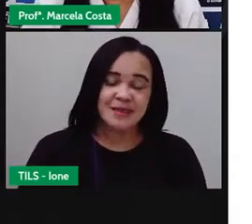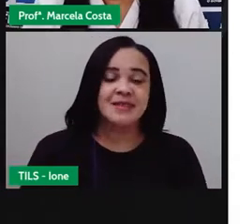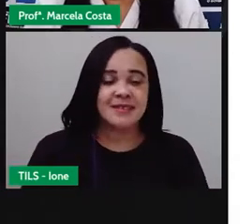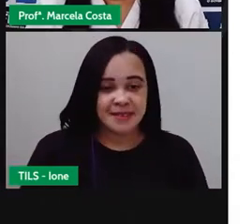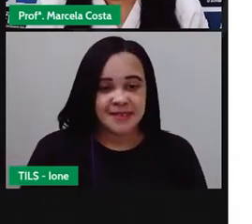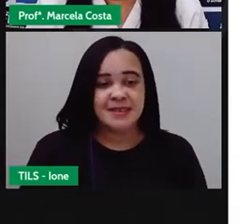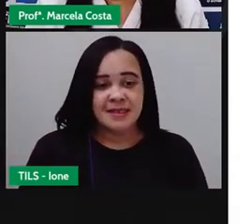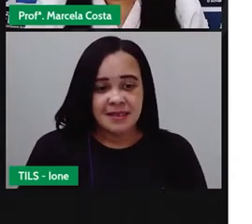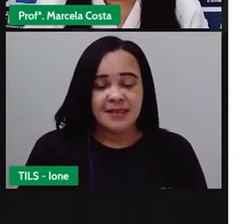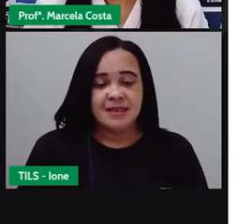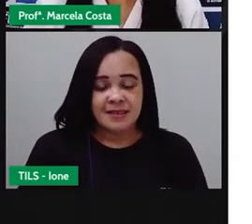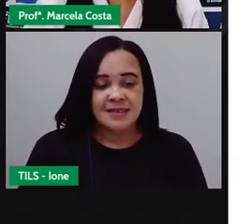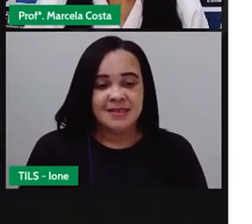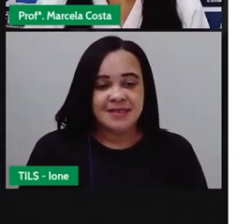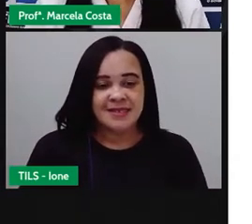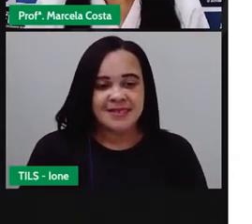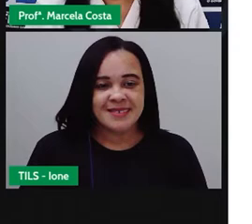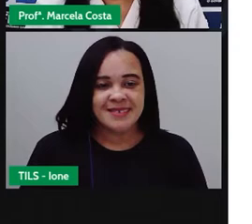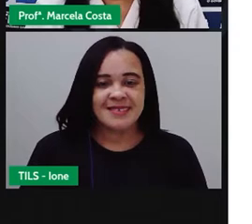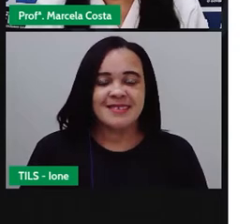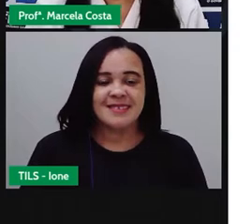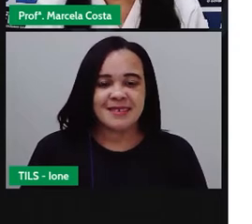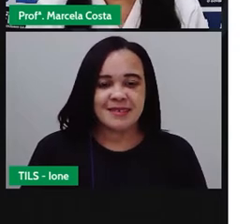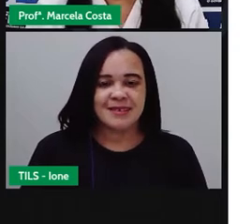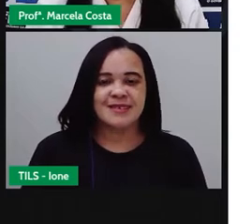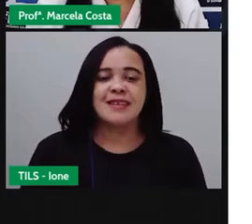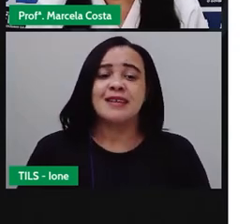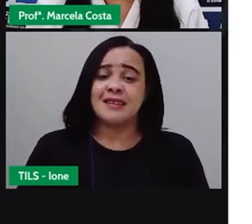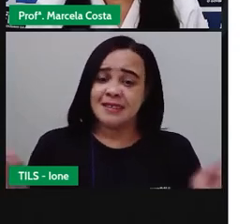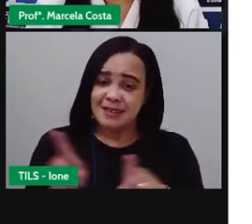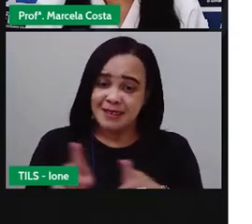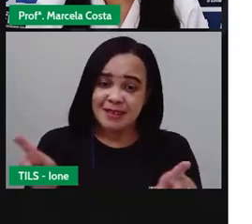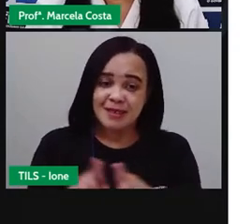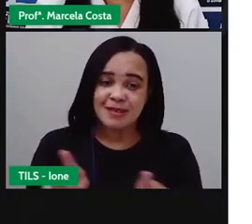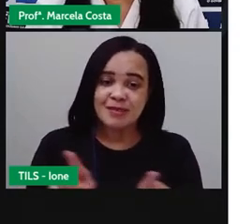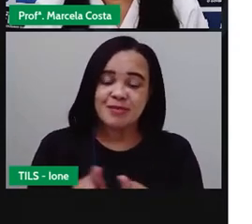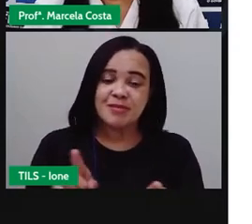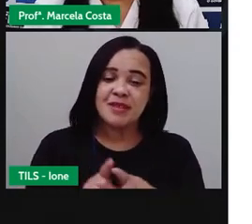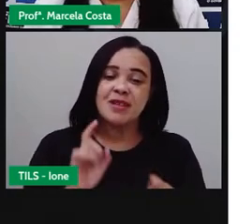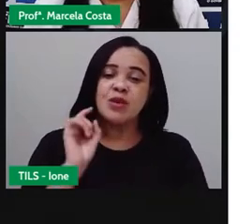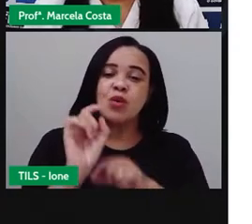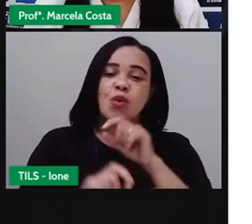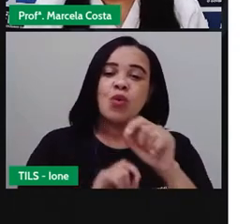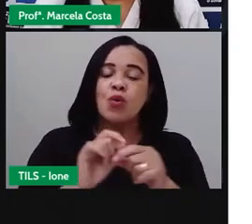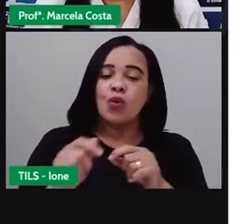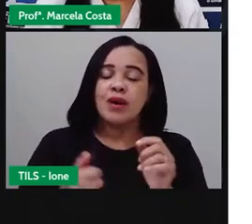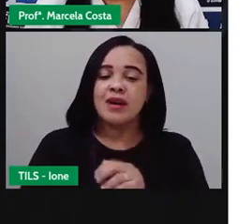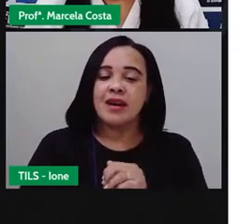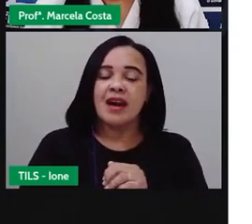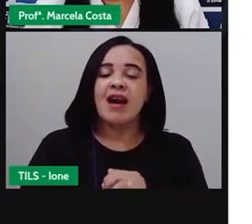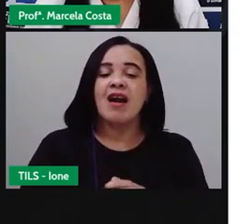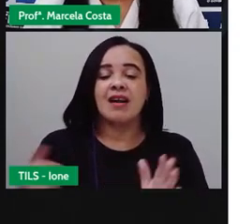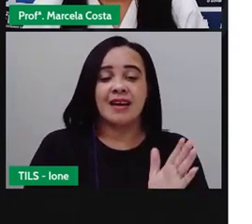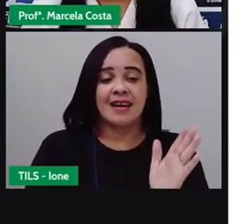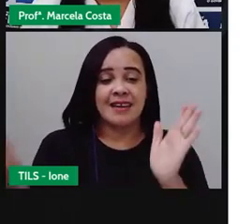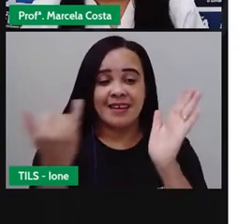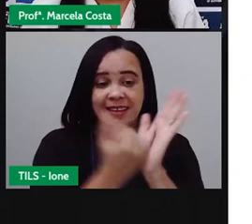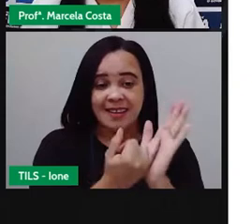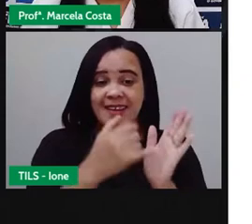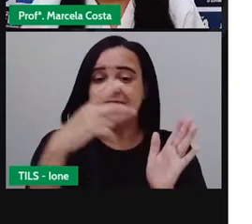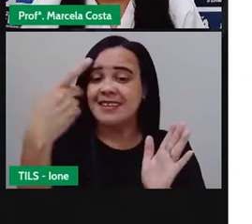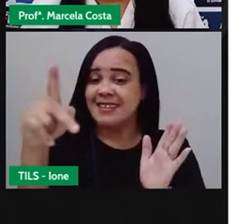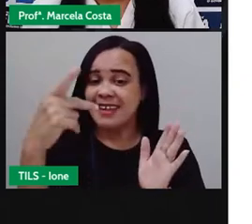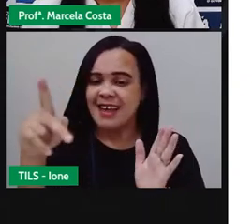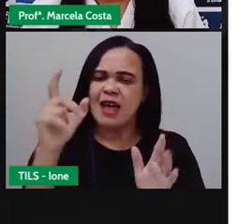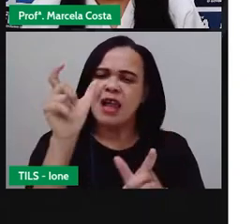E isso também faz parte da identidade delas, também revela quem são